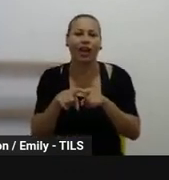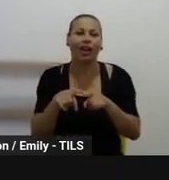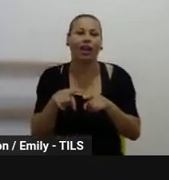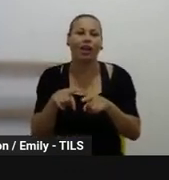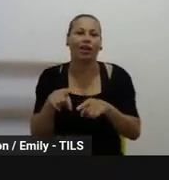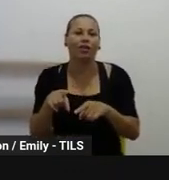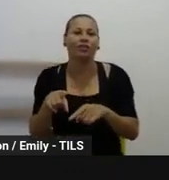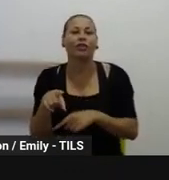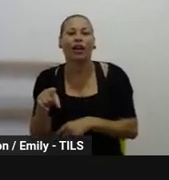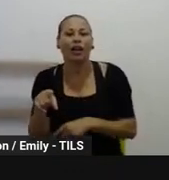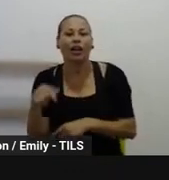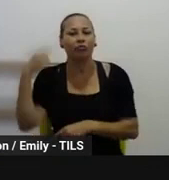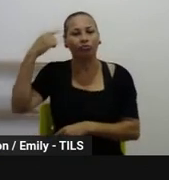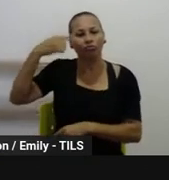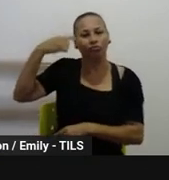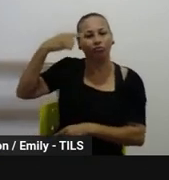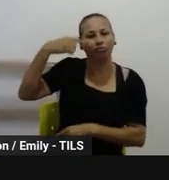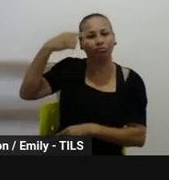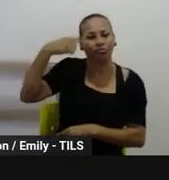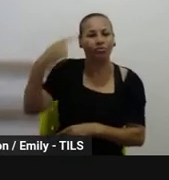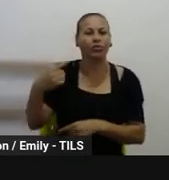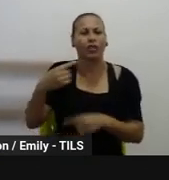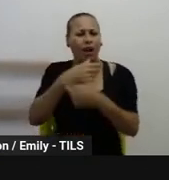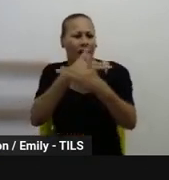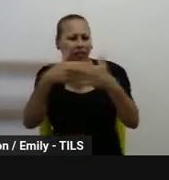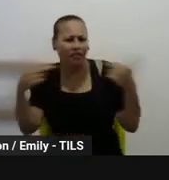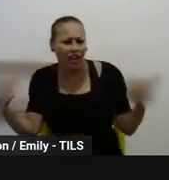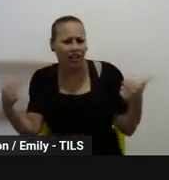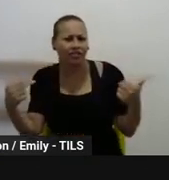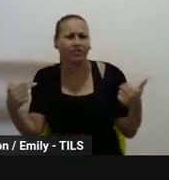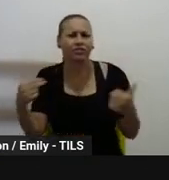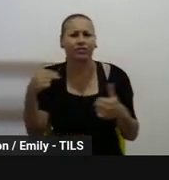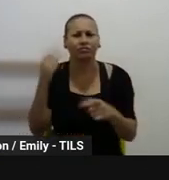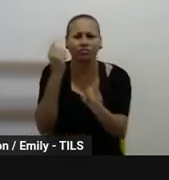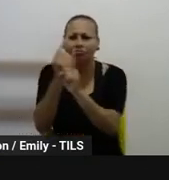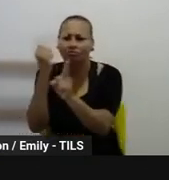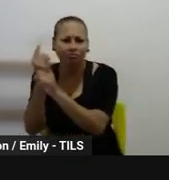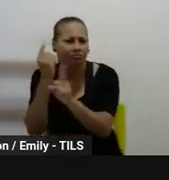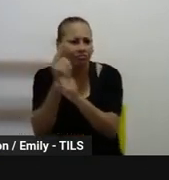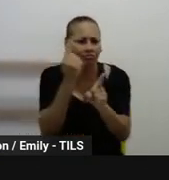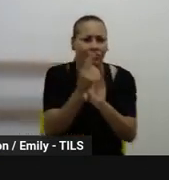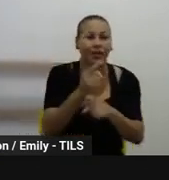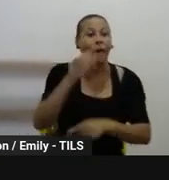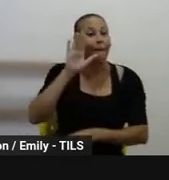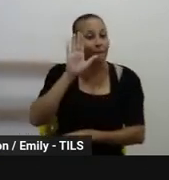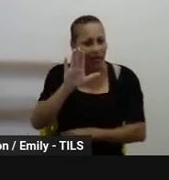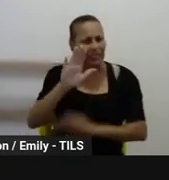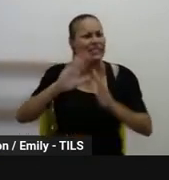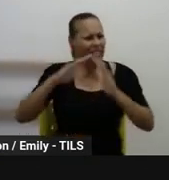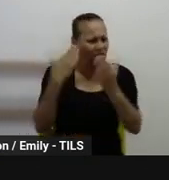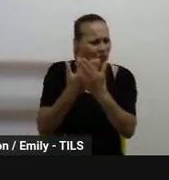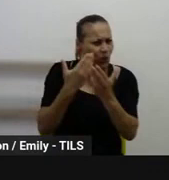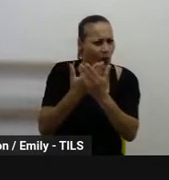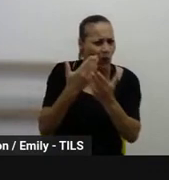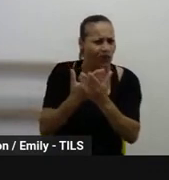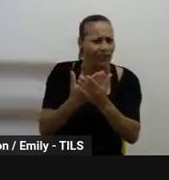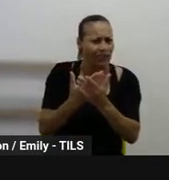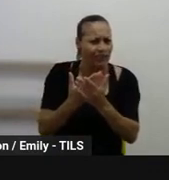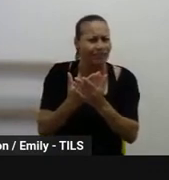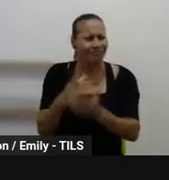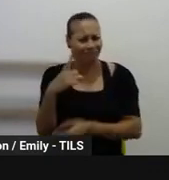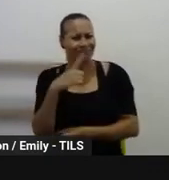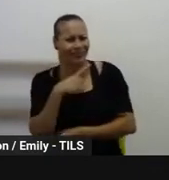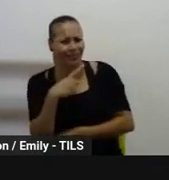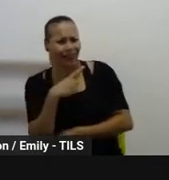venezuelanos ou de outras nacionalidades, mas matriculados na nossa rede, nós temos alunos,